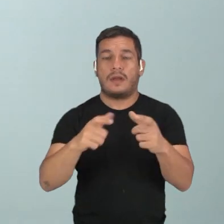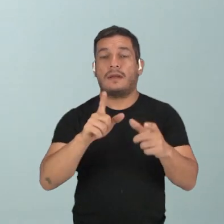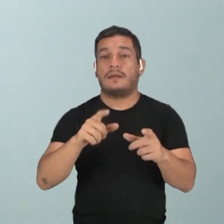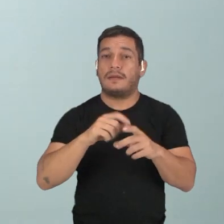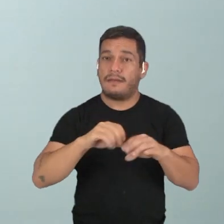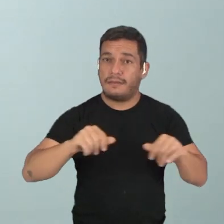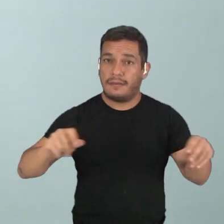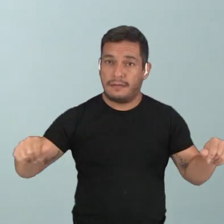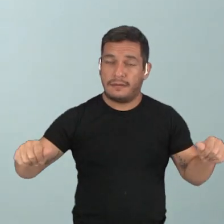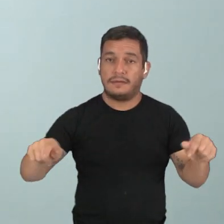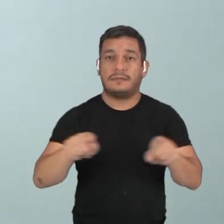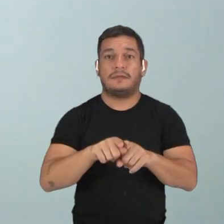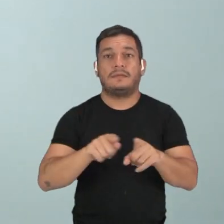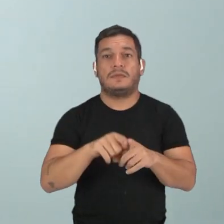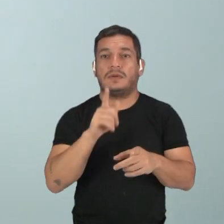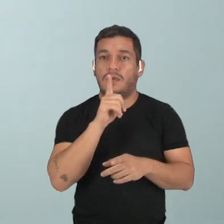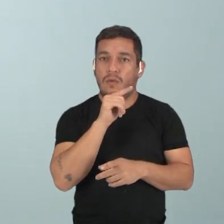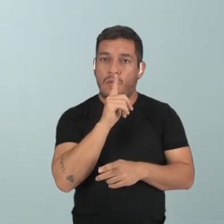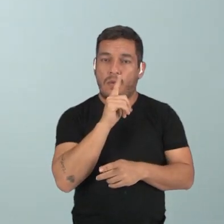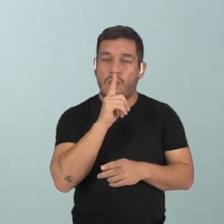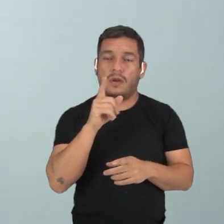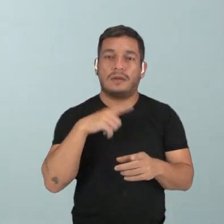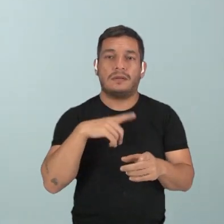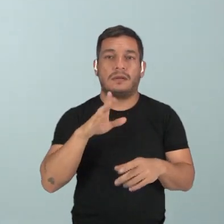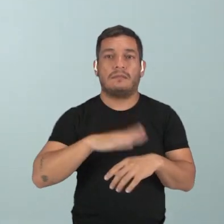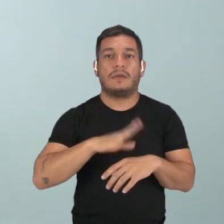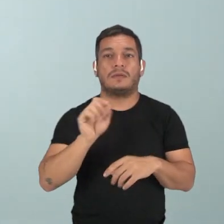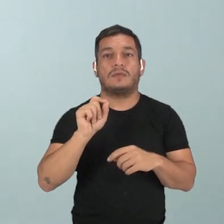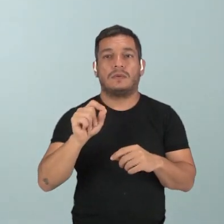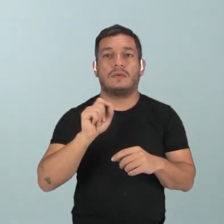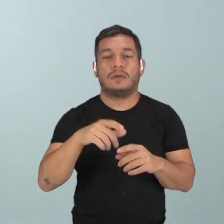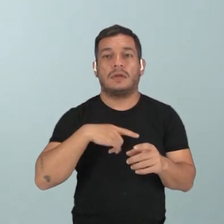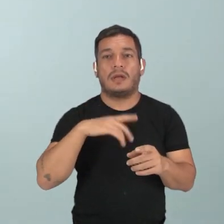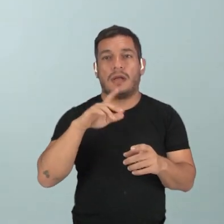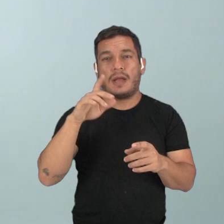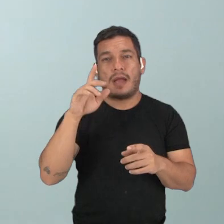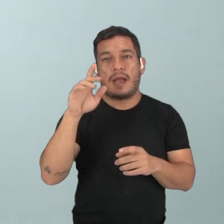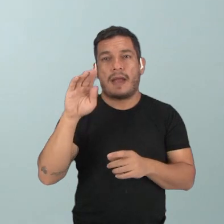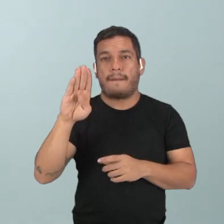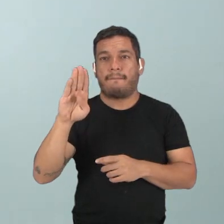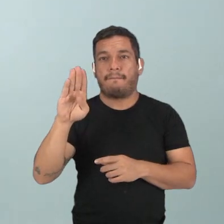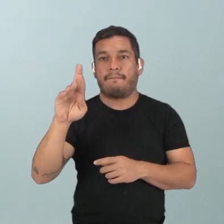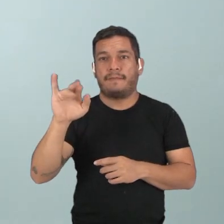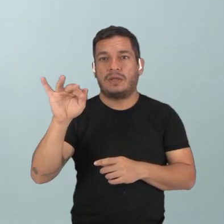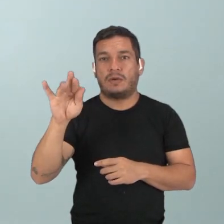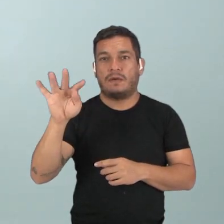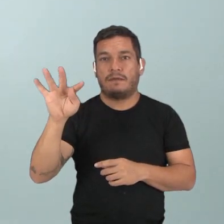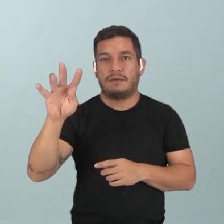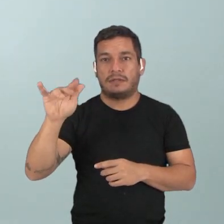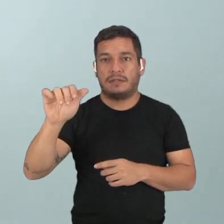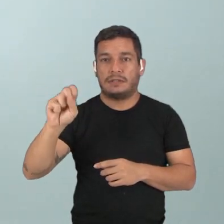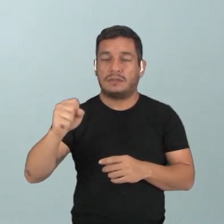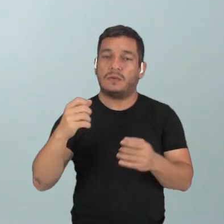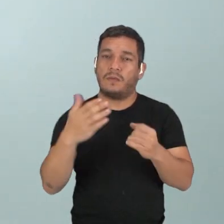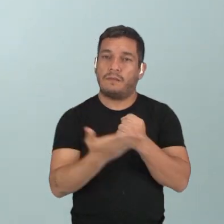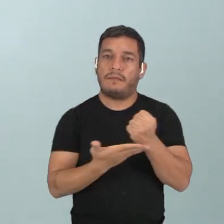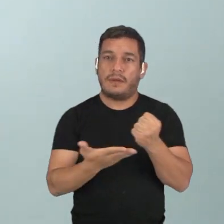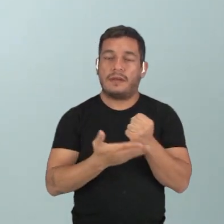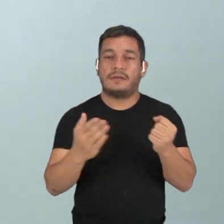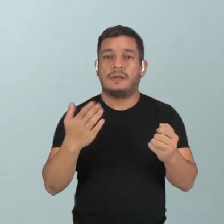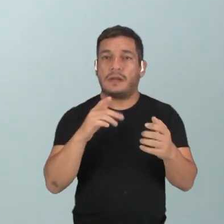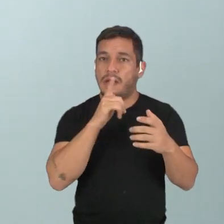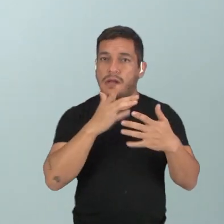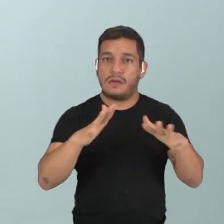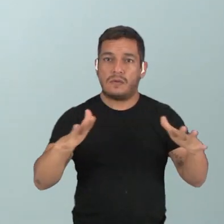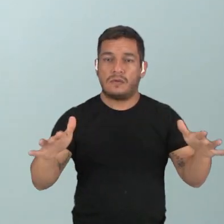terrestre e úmido, apesar de ter mais independência do que as briófitas em relação ao meio aquático. Mas ainda assim,